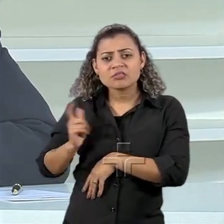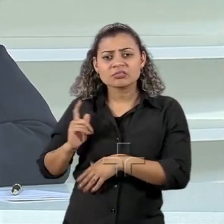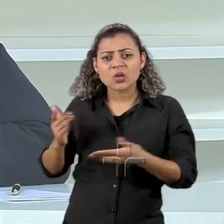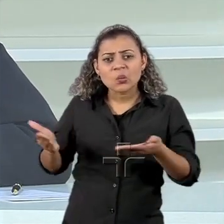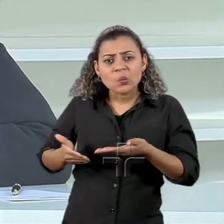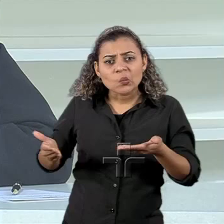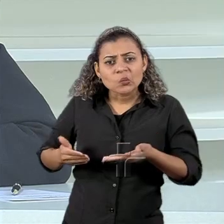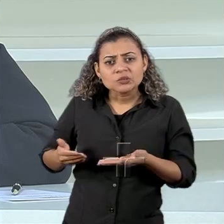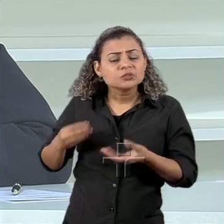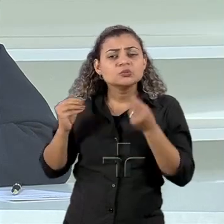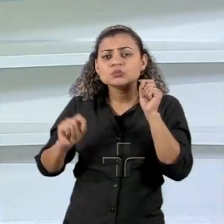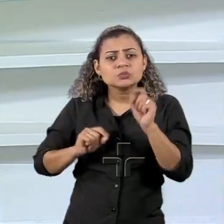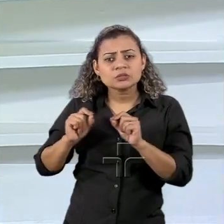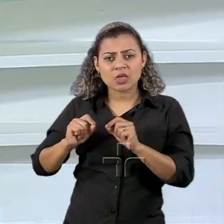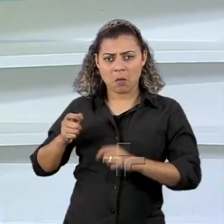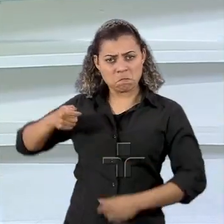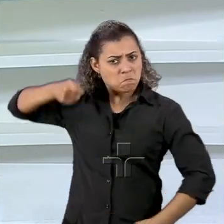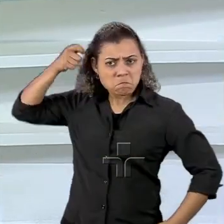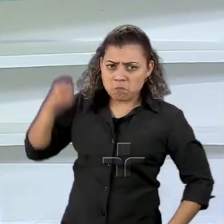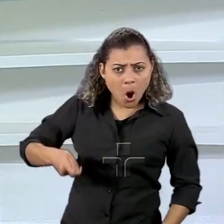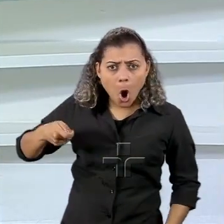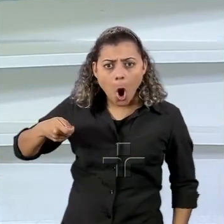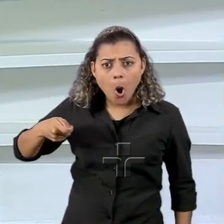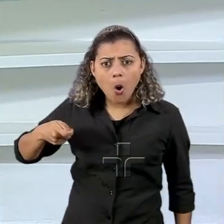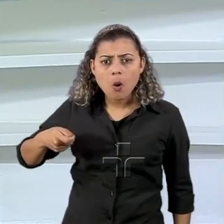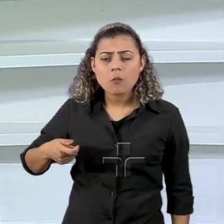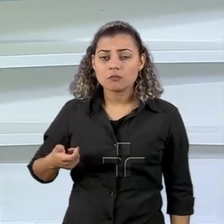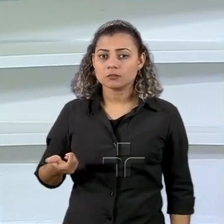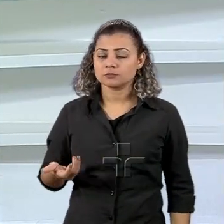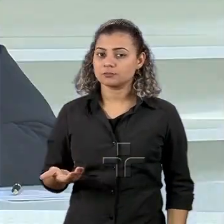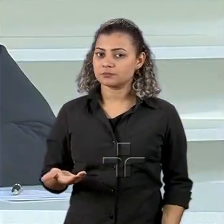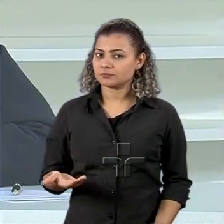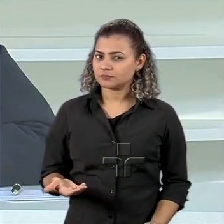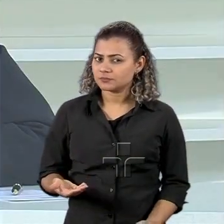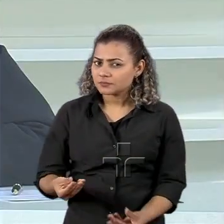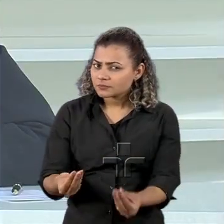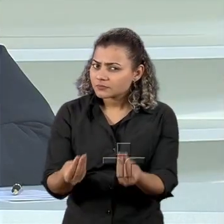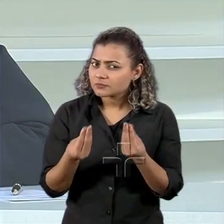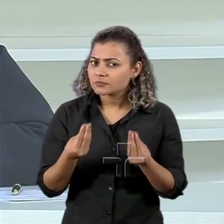na Venezuela, um narco-estado